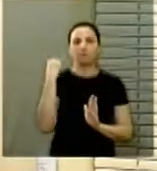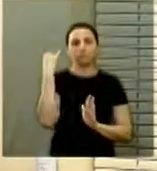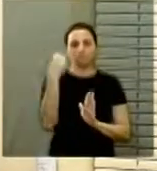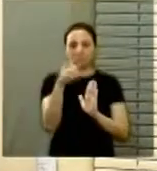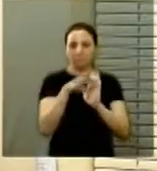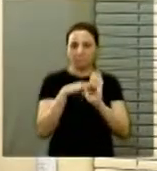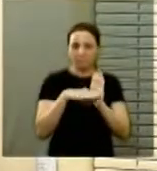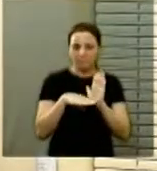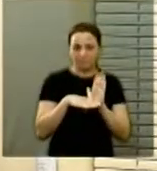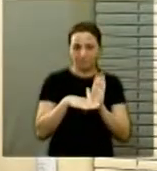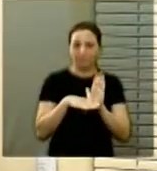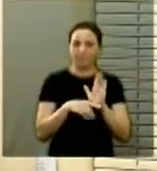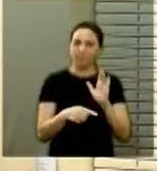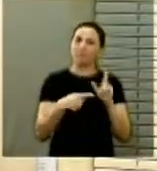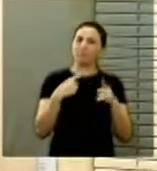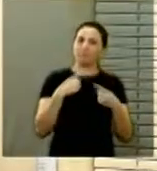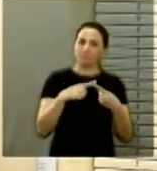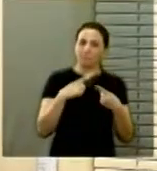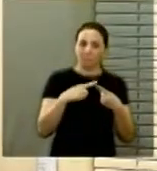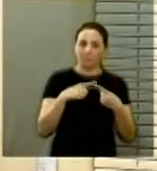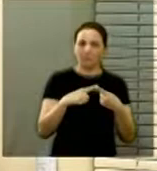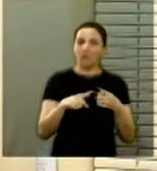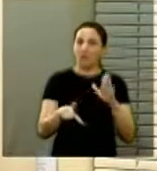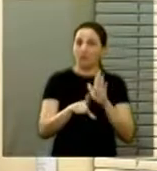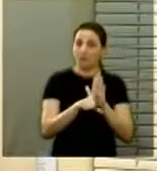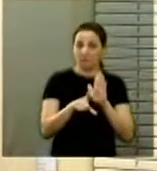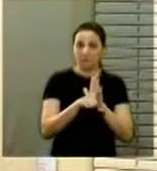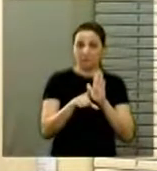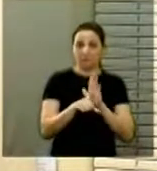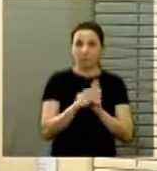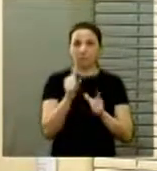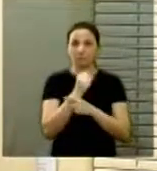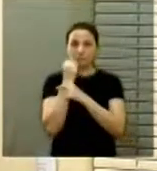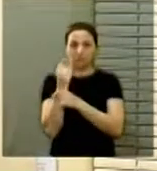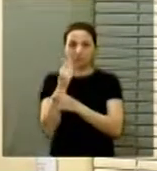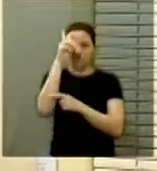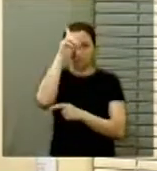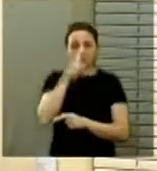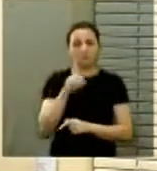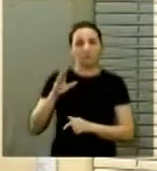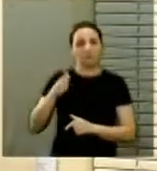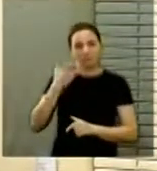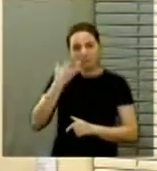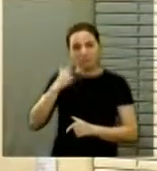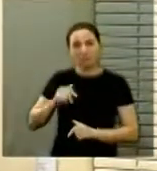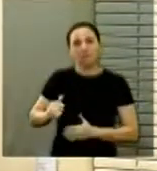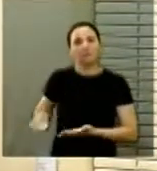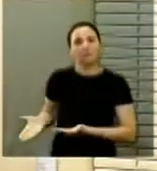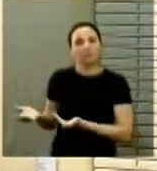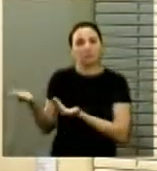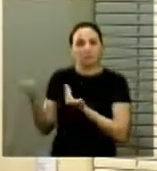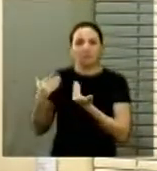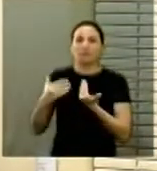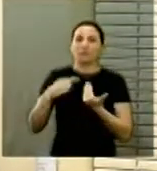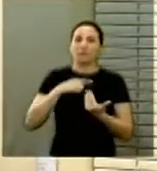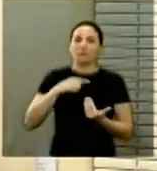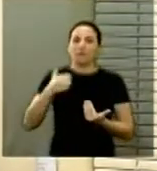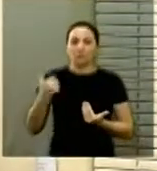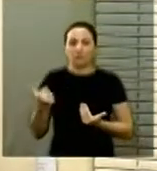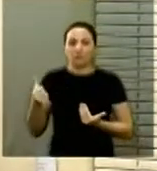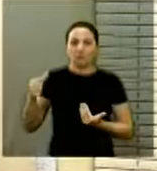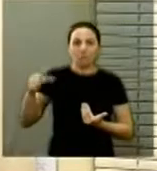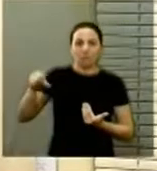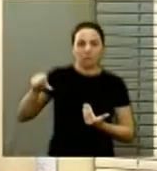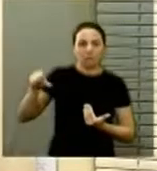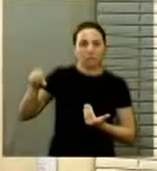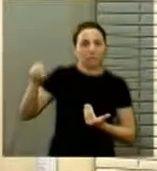-alencados. Em primeiro lugar, a legislação que defende e trata dos direitos da criança e do adolescente no Brasil a datada de 1990,